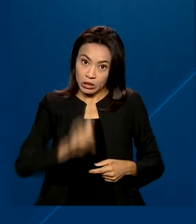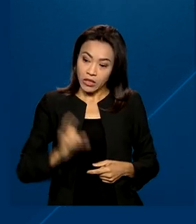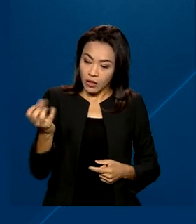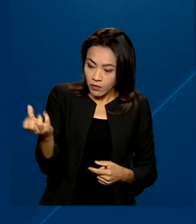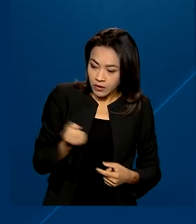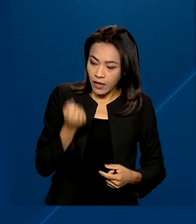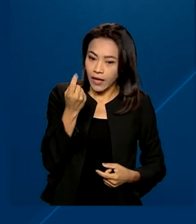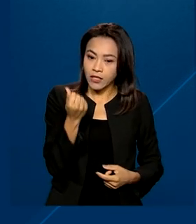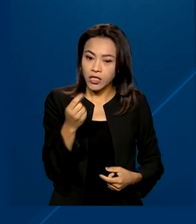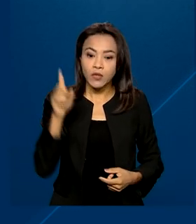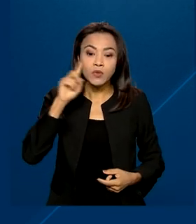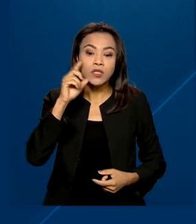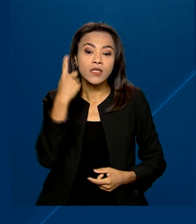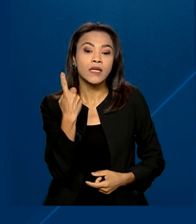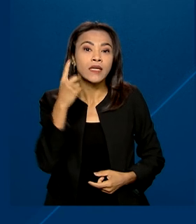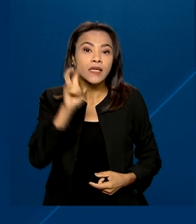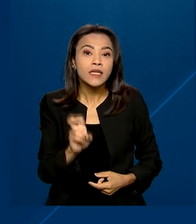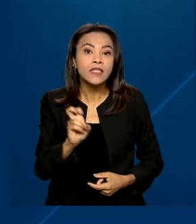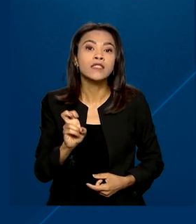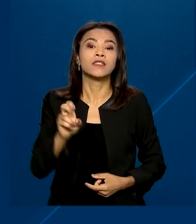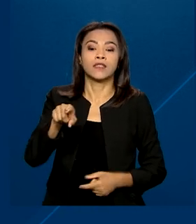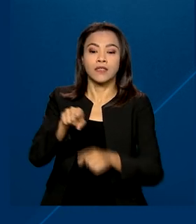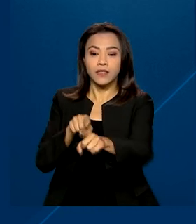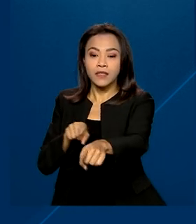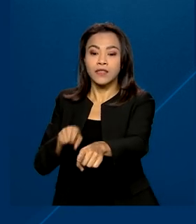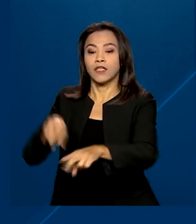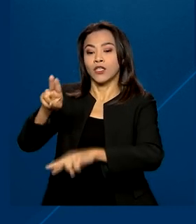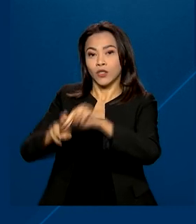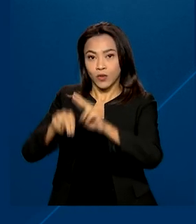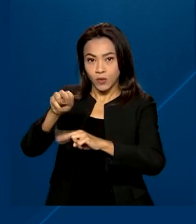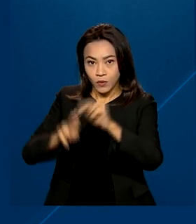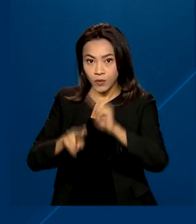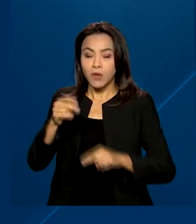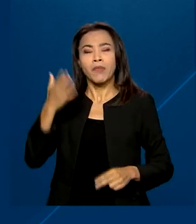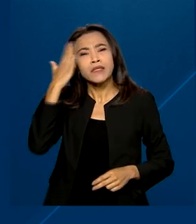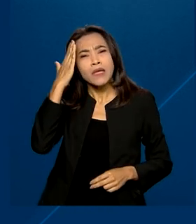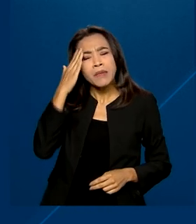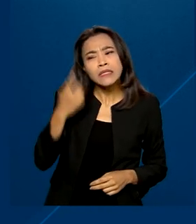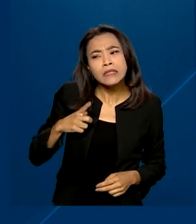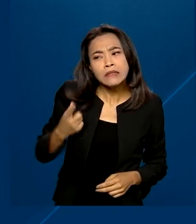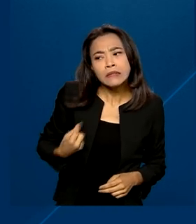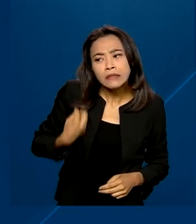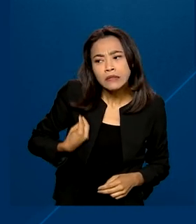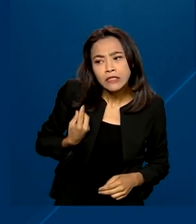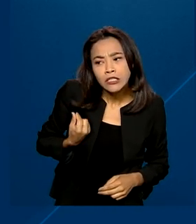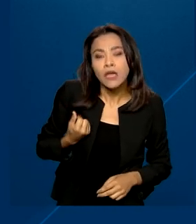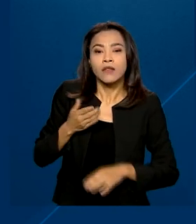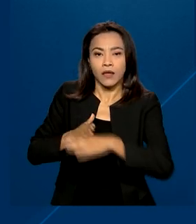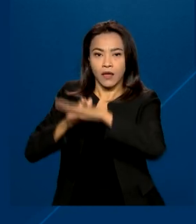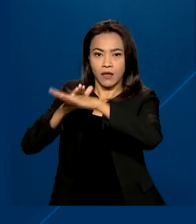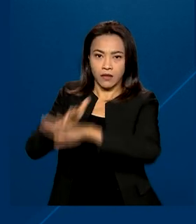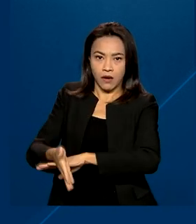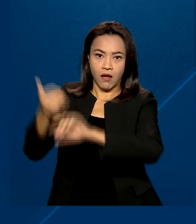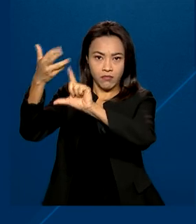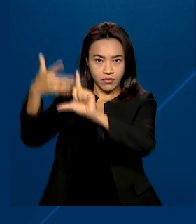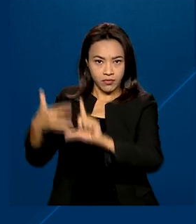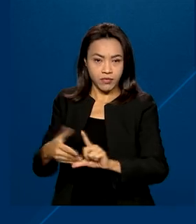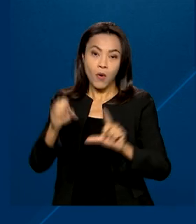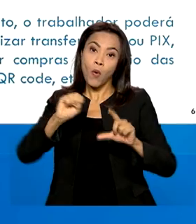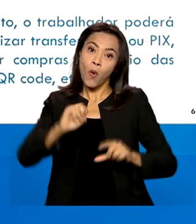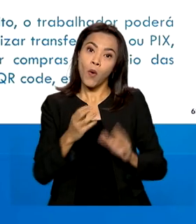saque no dia 15 de junho. Para saber o saldo nas contas, é preciso acessar o site ou o aplicativo do